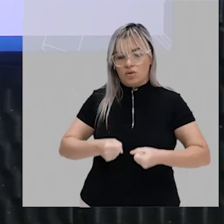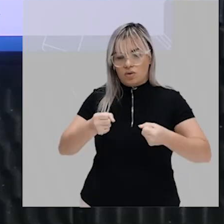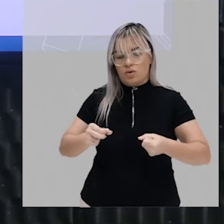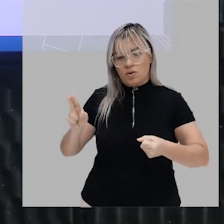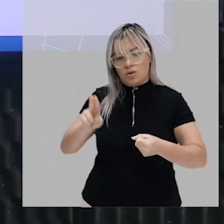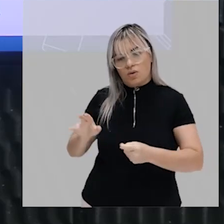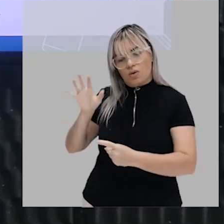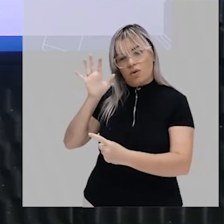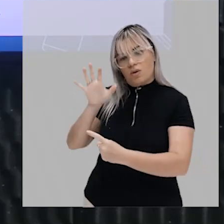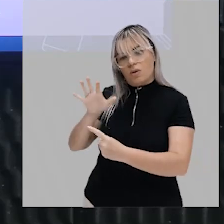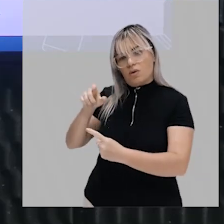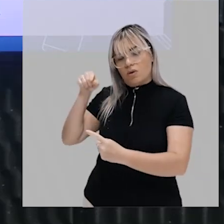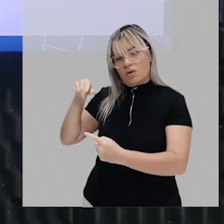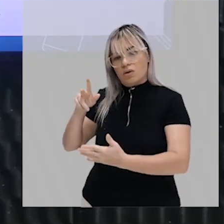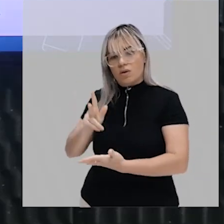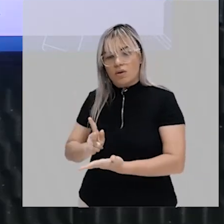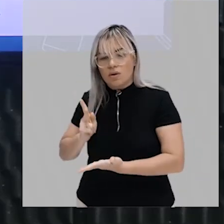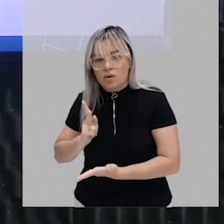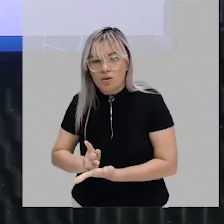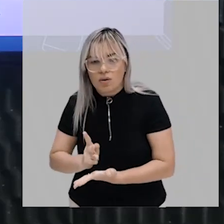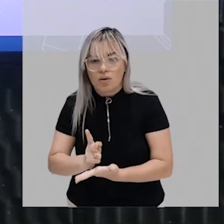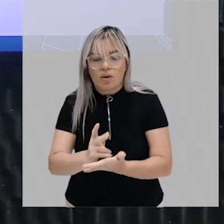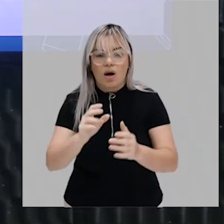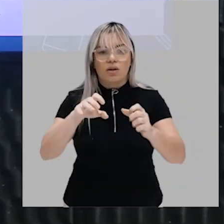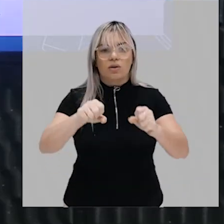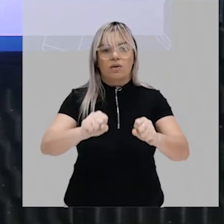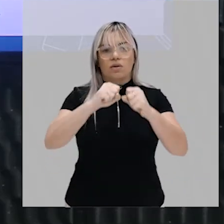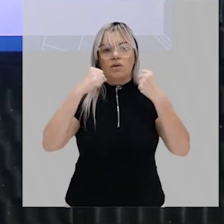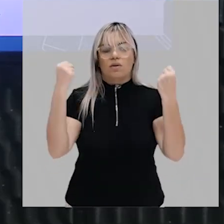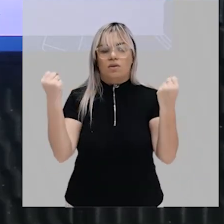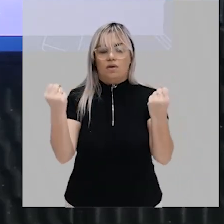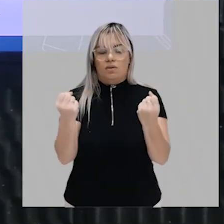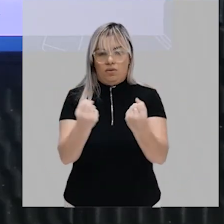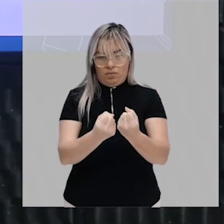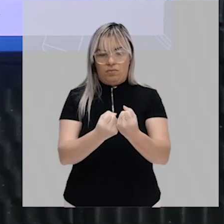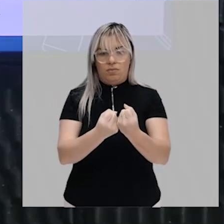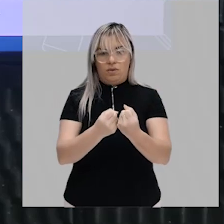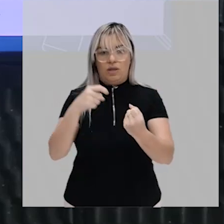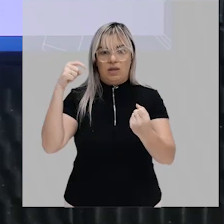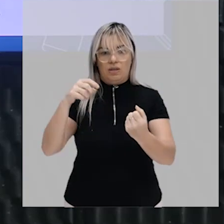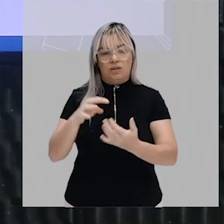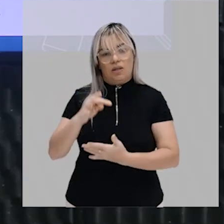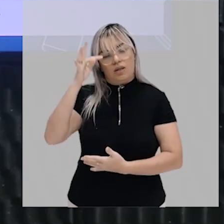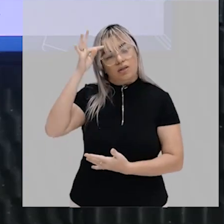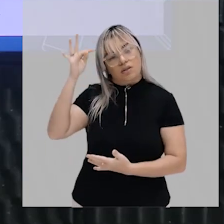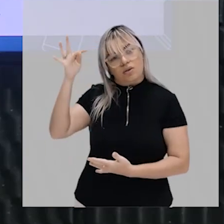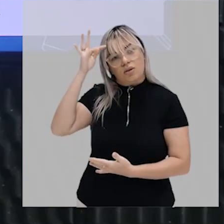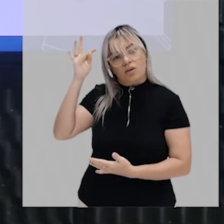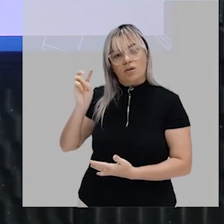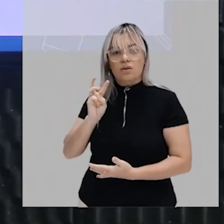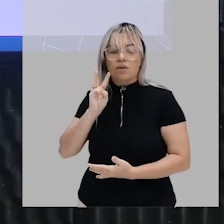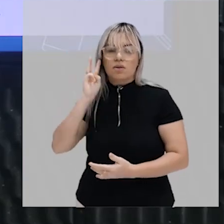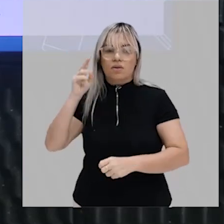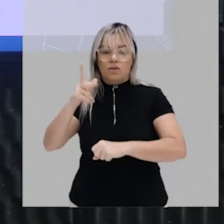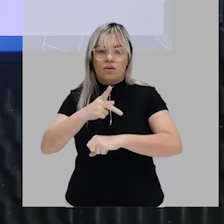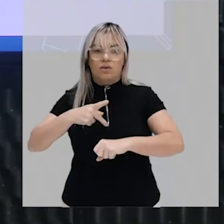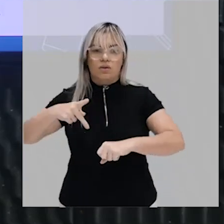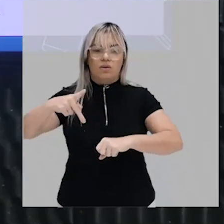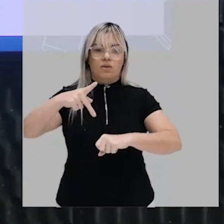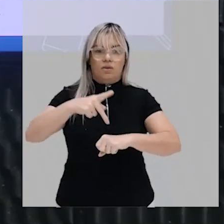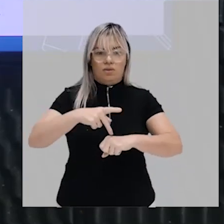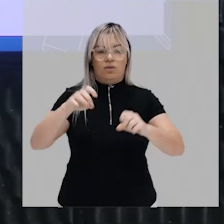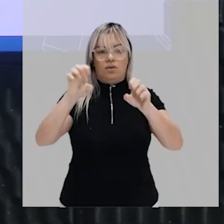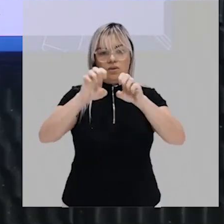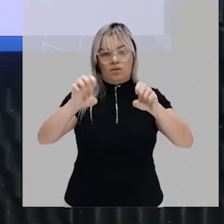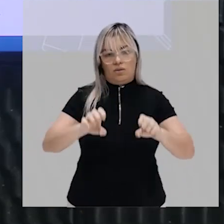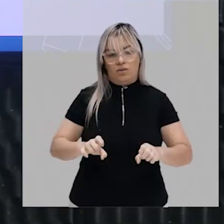para continuar exercendo a dominação social essa é a visão de Marx sobre o Estado o Estado é uma estrutura